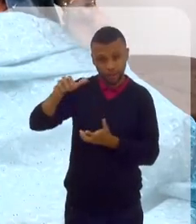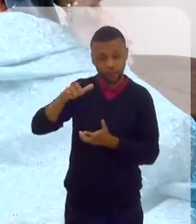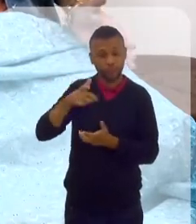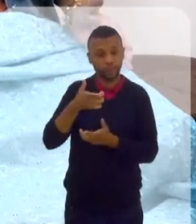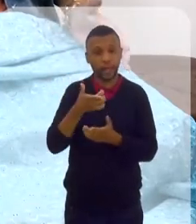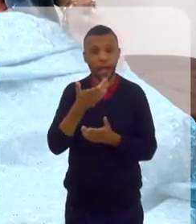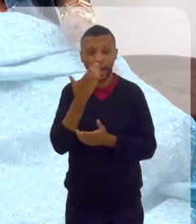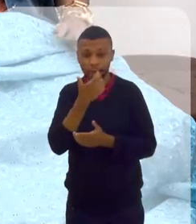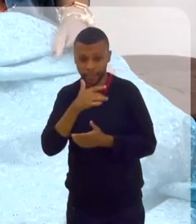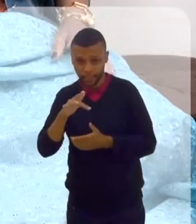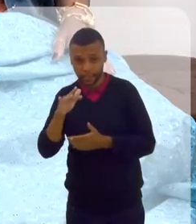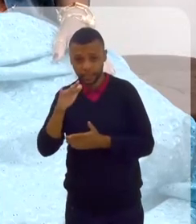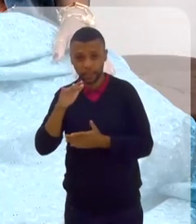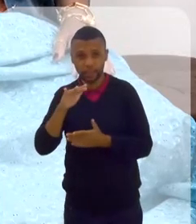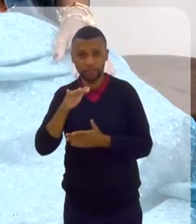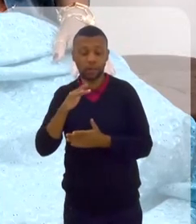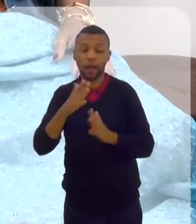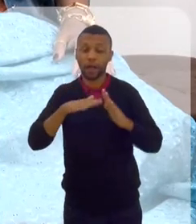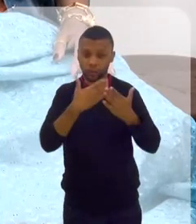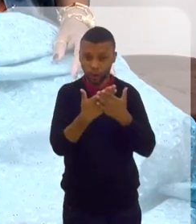a escola o permita fazer isso?